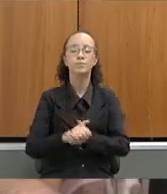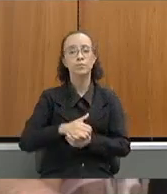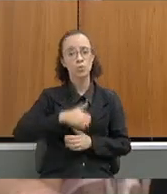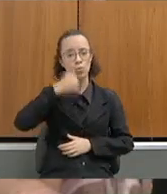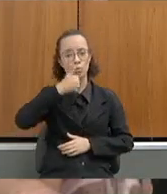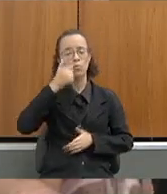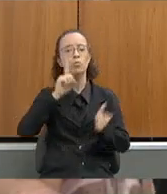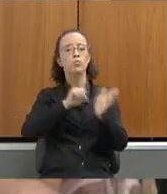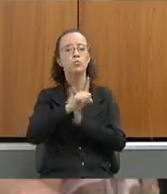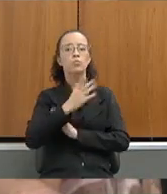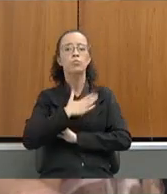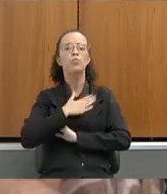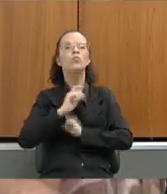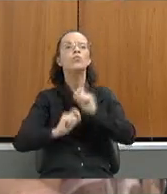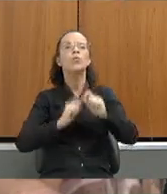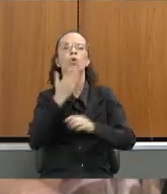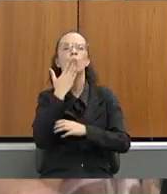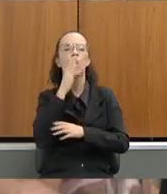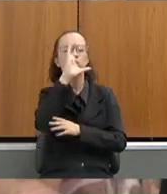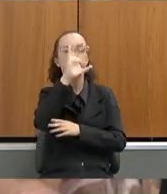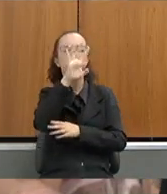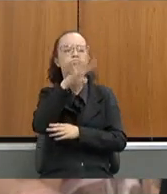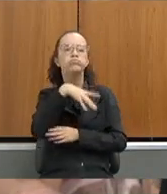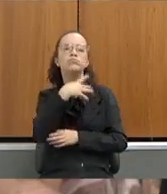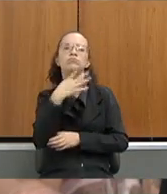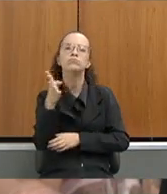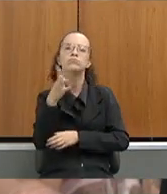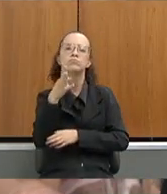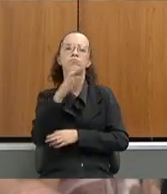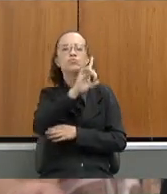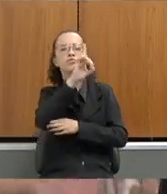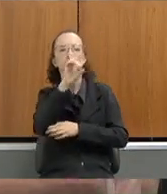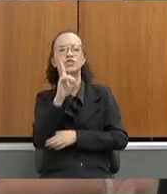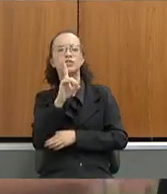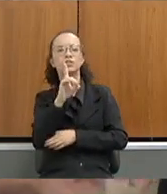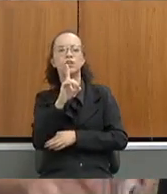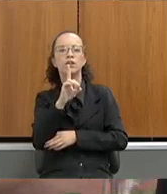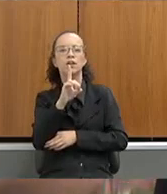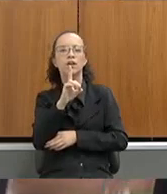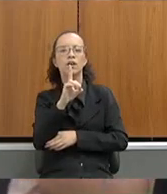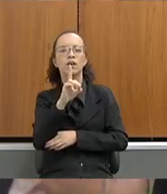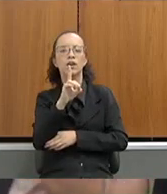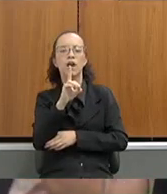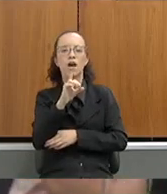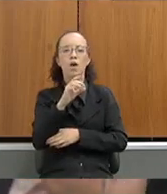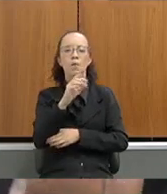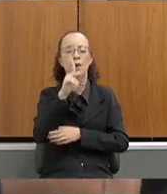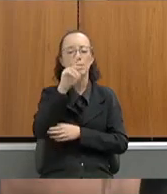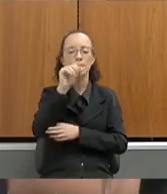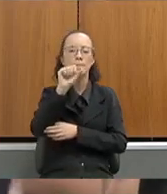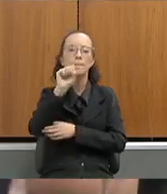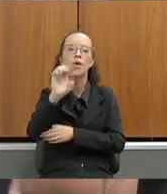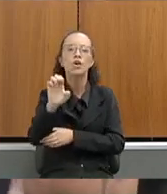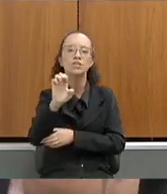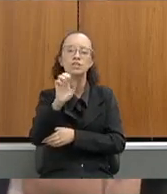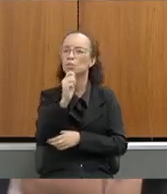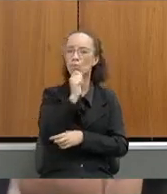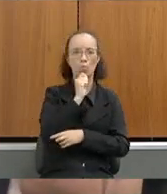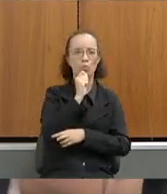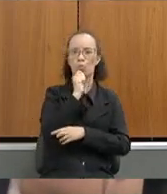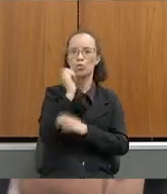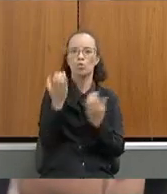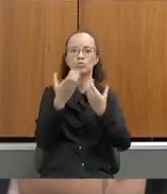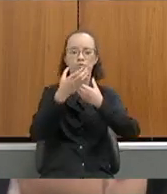questionamento é qual o cronograma da secretaria para a nomeação dos candidatos aprovados e ainda não nomeados no